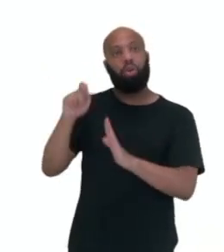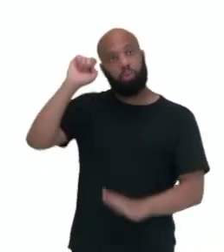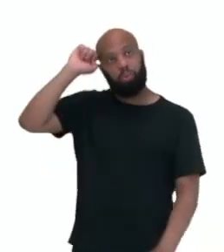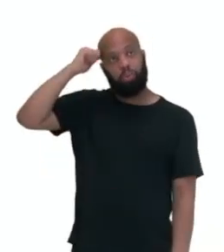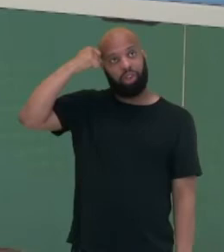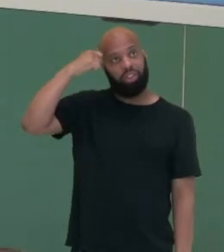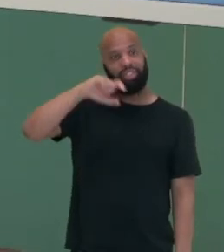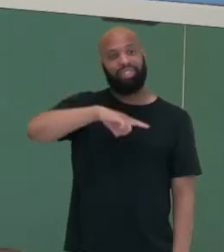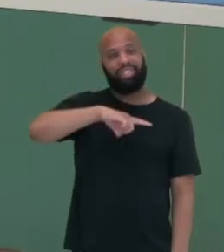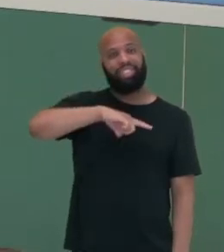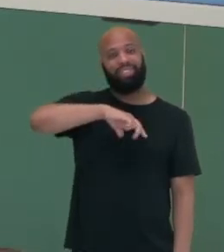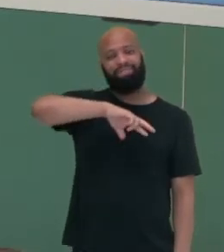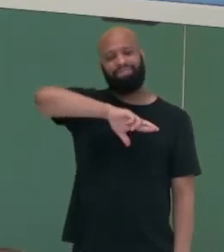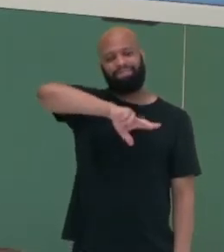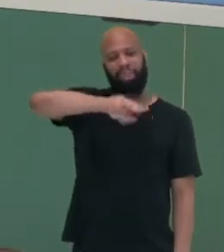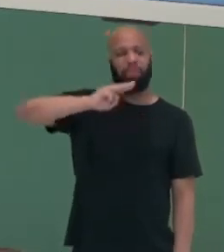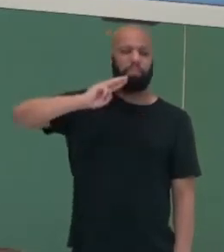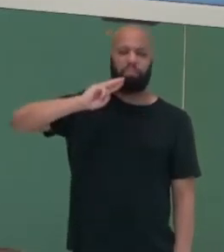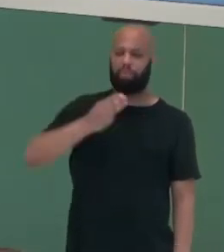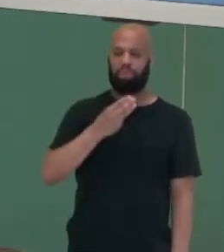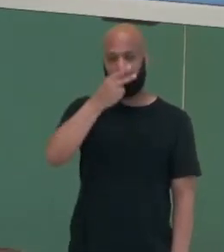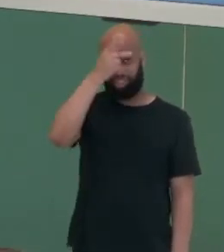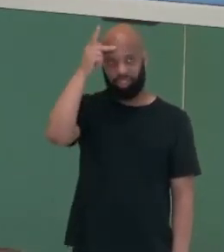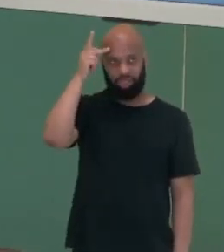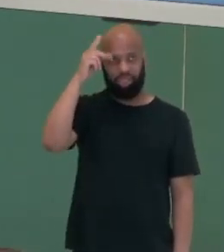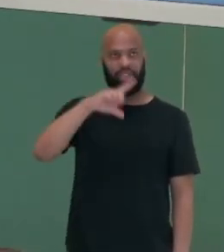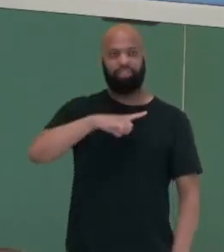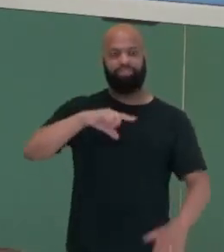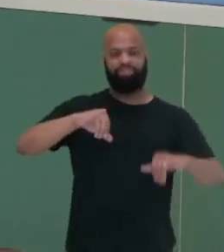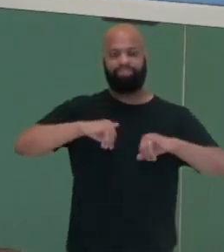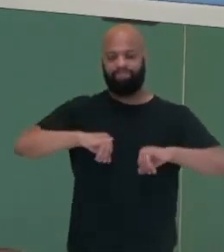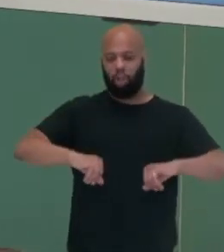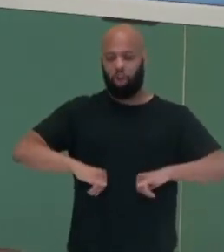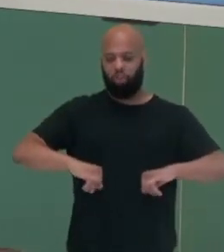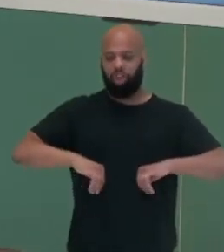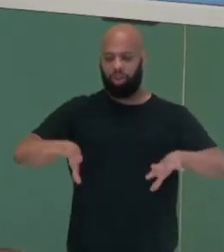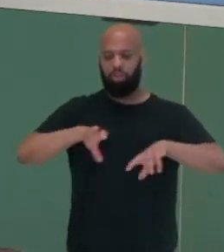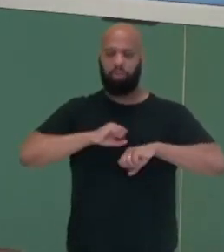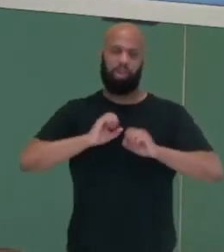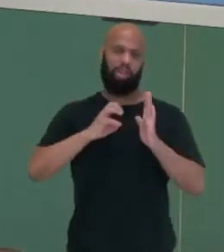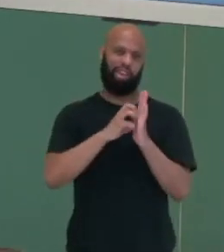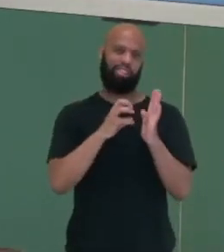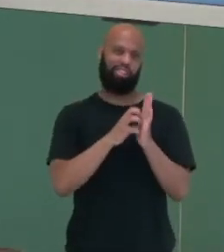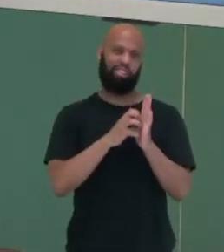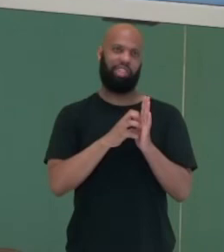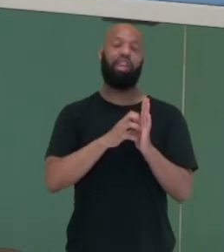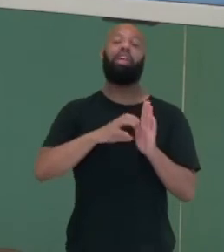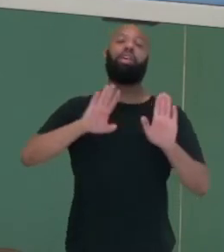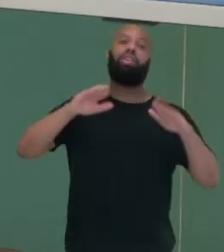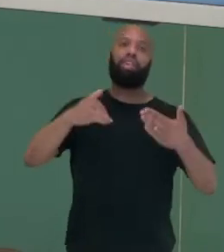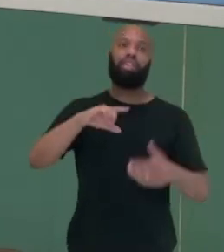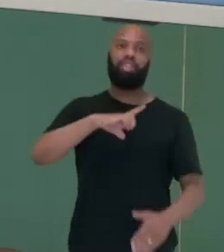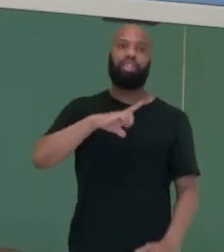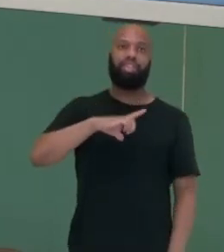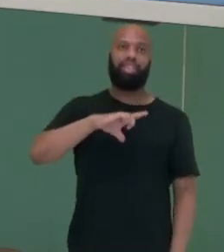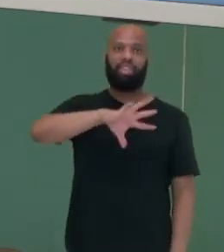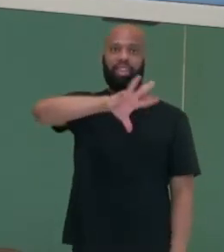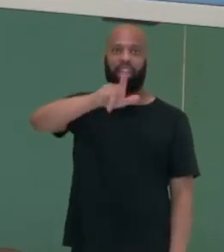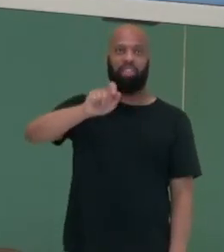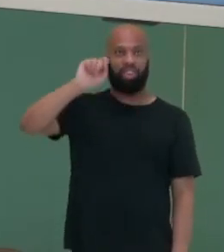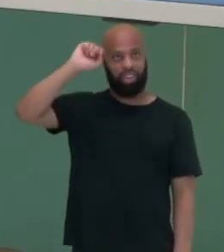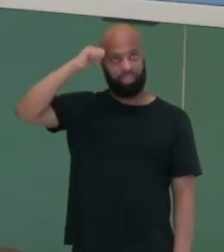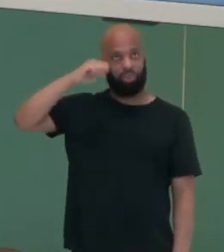milhares, milhões de pessoas sofrendo pelo vírus da AIDS. Na África inteira, né? Tem 19 milhões de pessoas